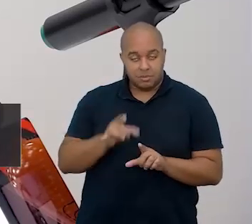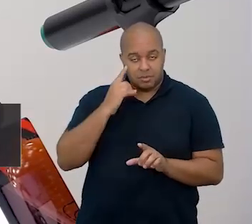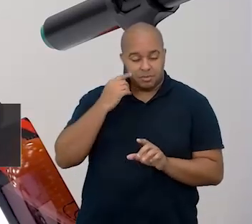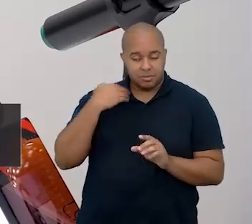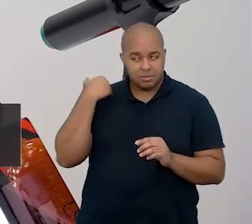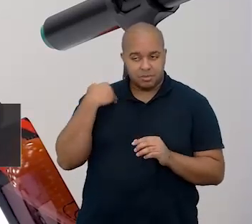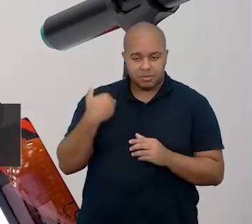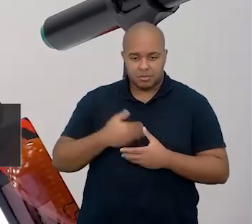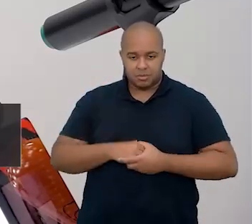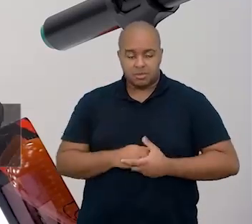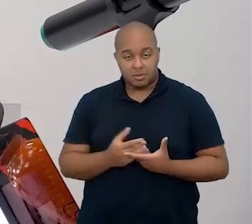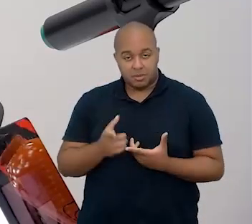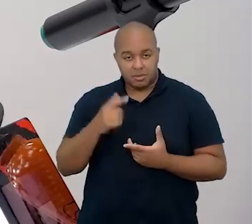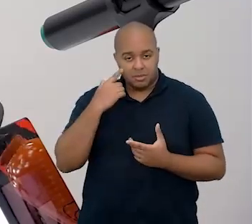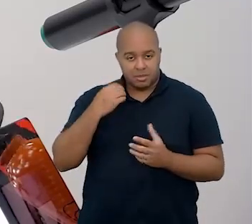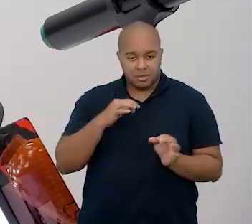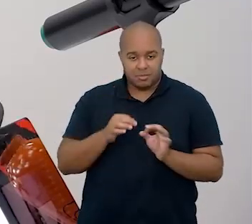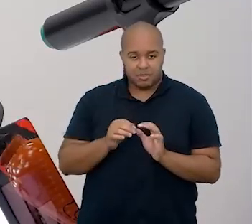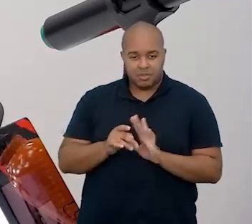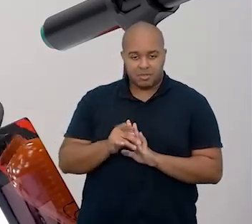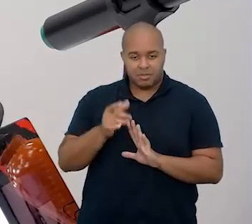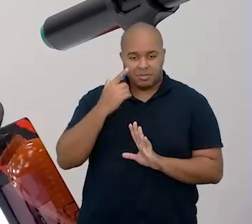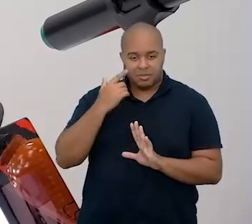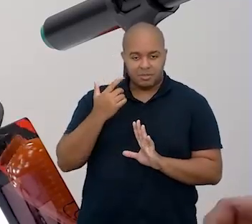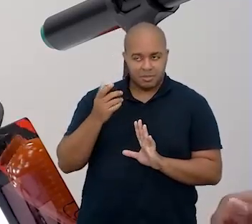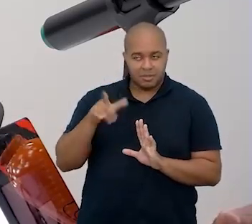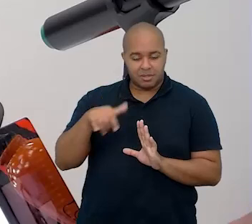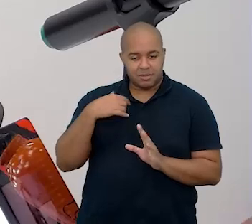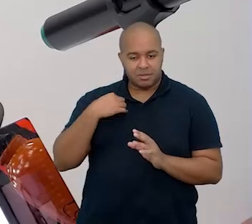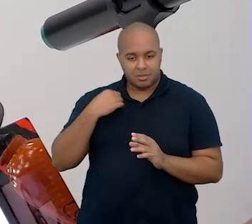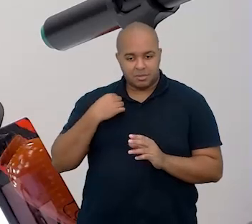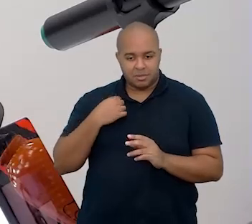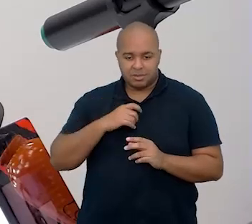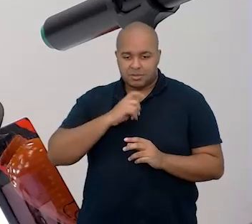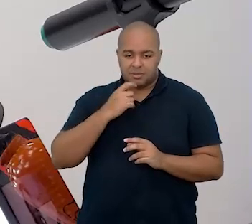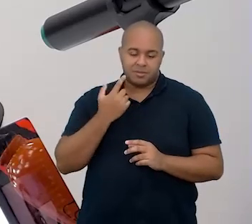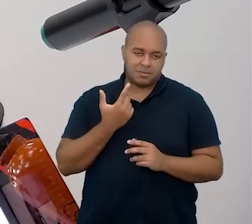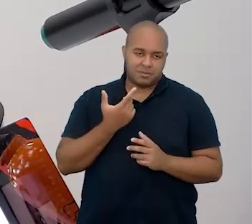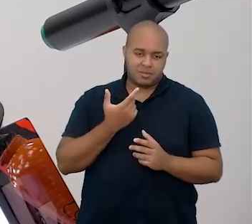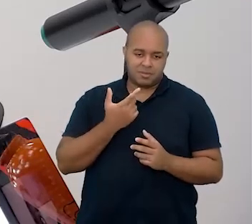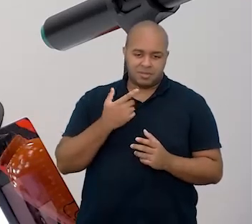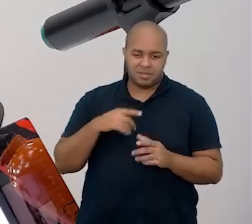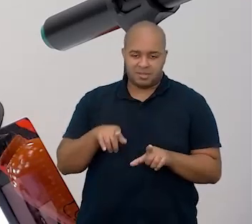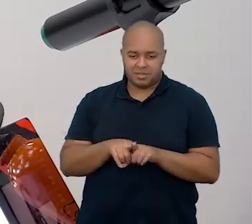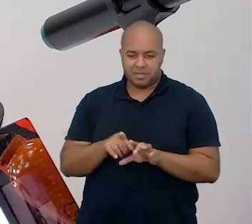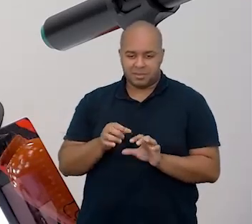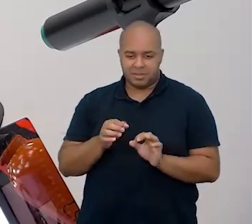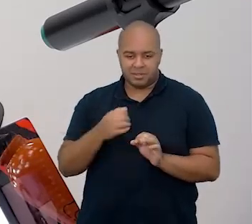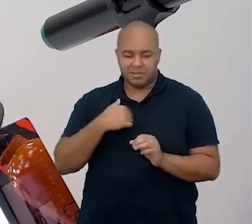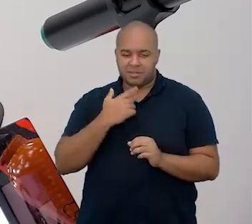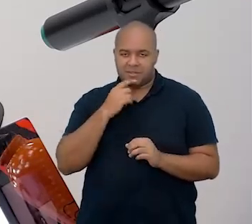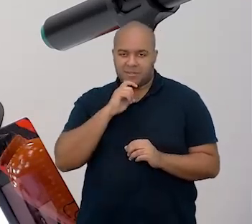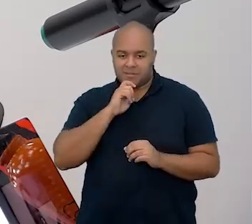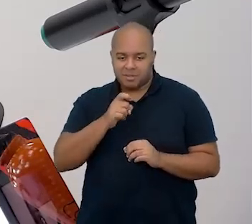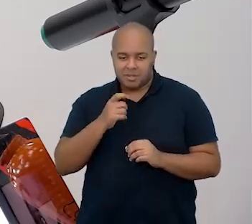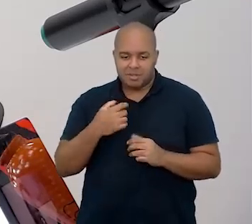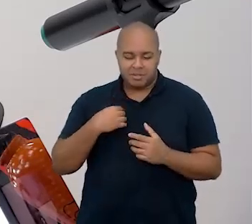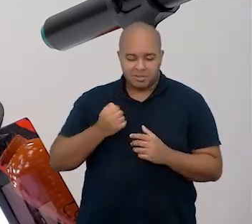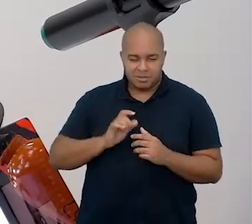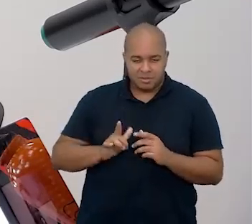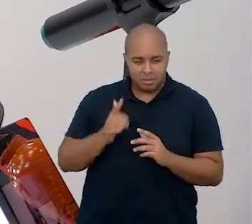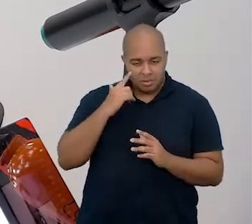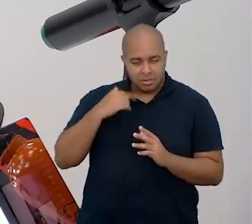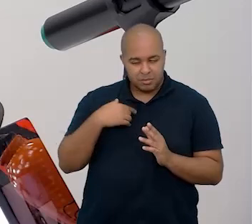altura do ombro. Estou vestindo hoje uma blusinha verde de alcinha. Estou aqui nessa mesa